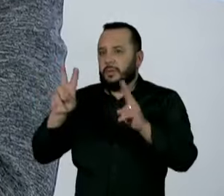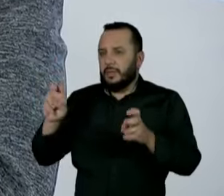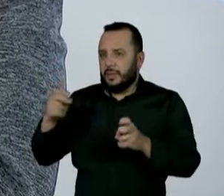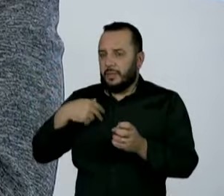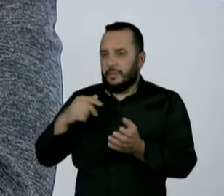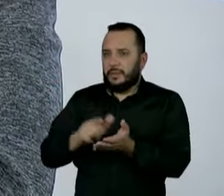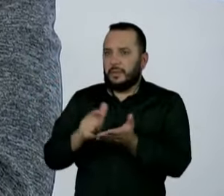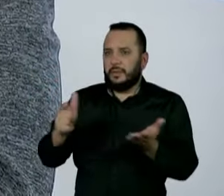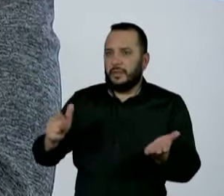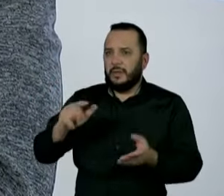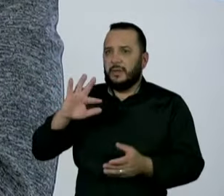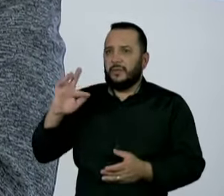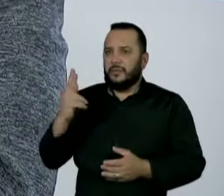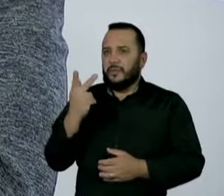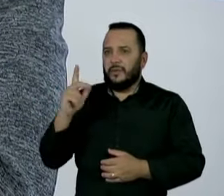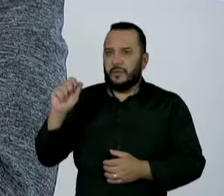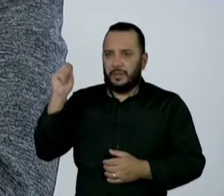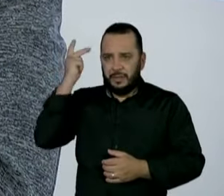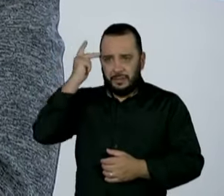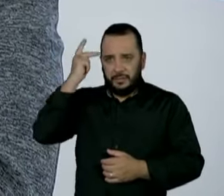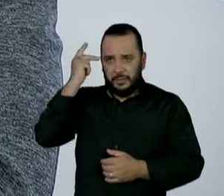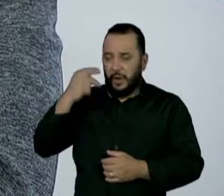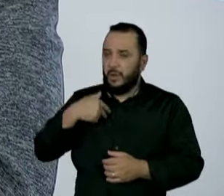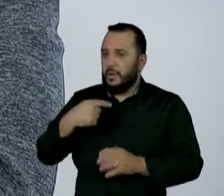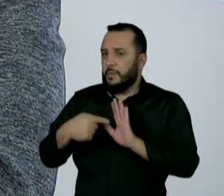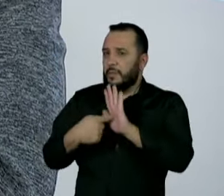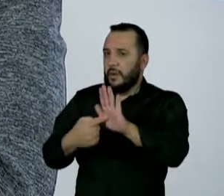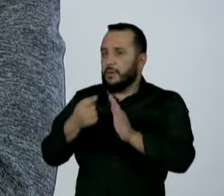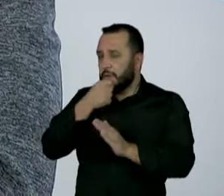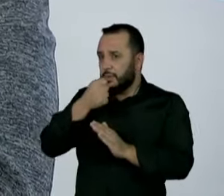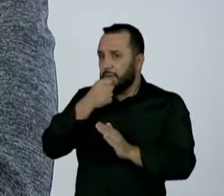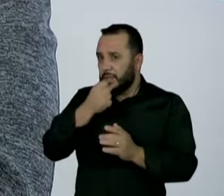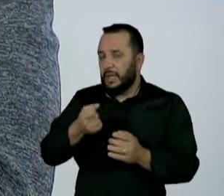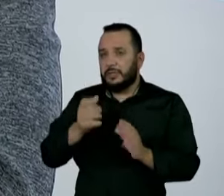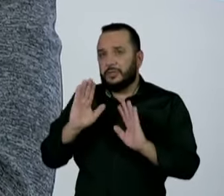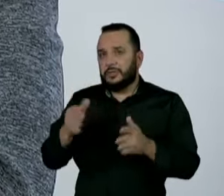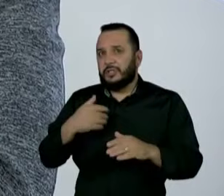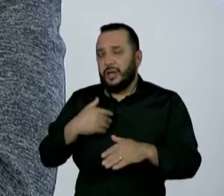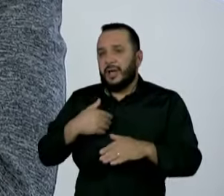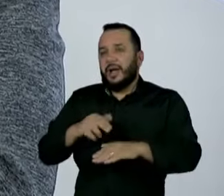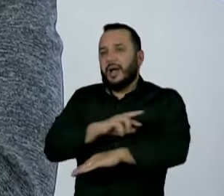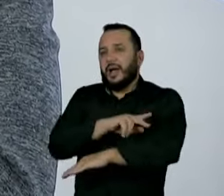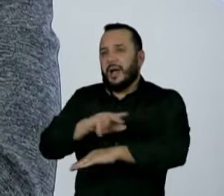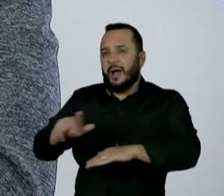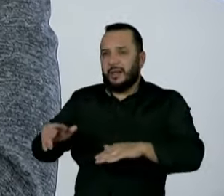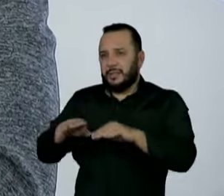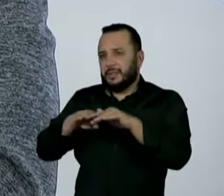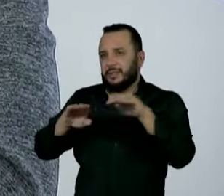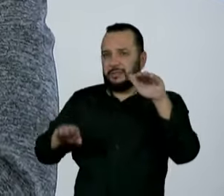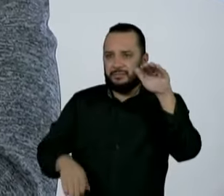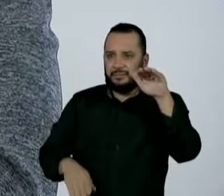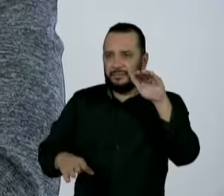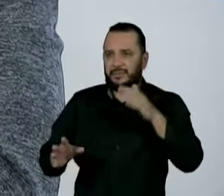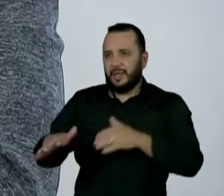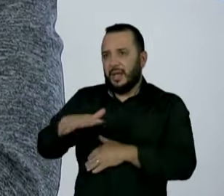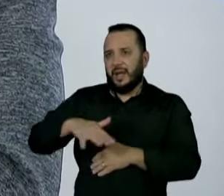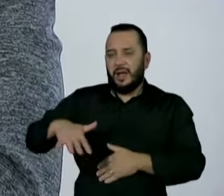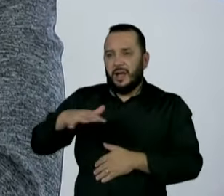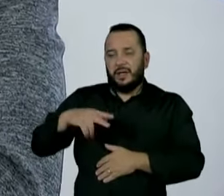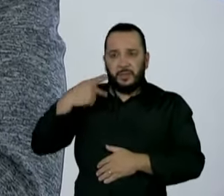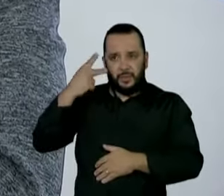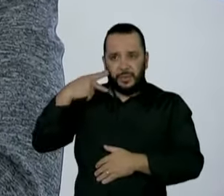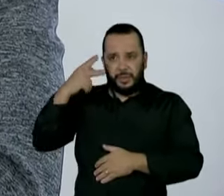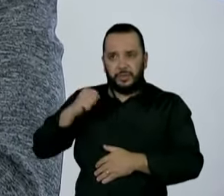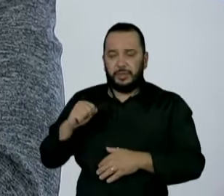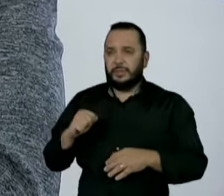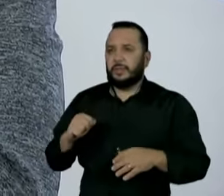Folha tem publicado uma série de reportagens mostrando a questão da desigualdade racial dentro da política, mostrando os vários aspectos que levam